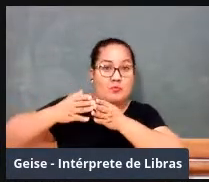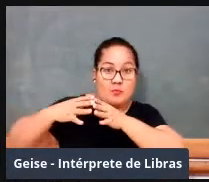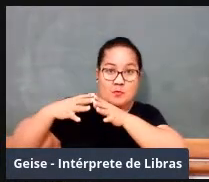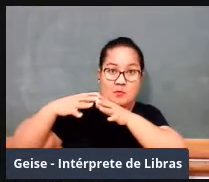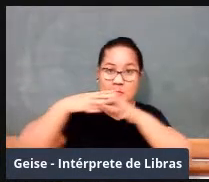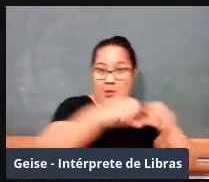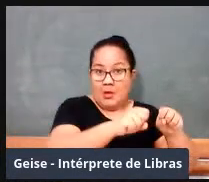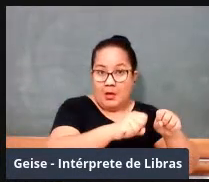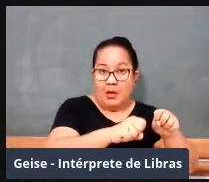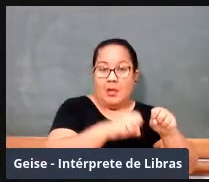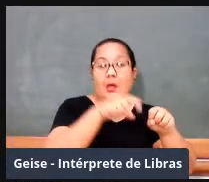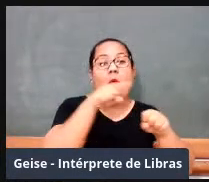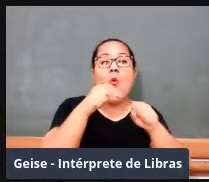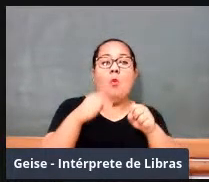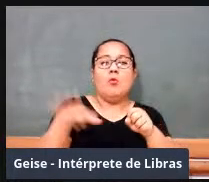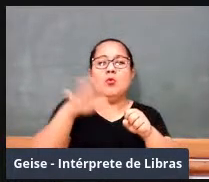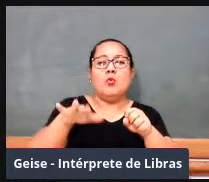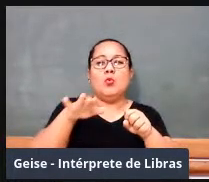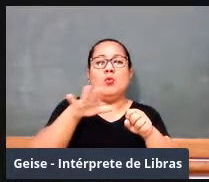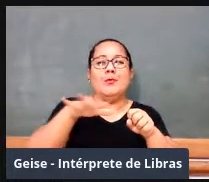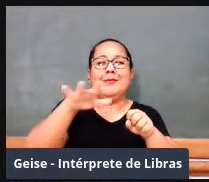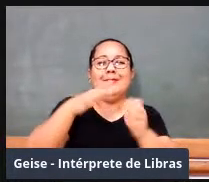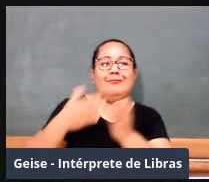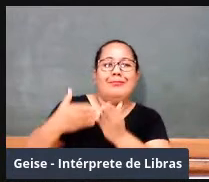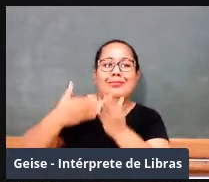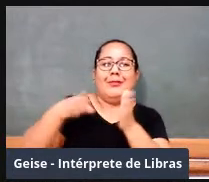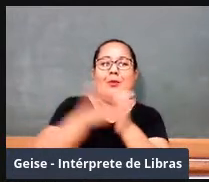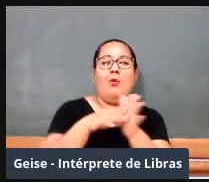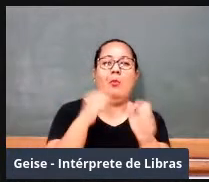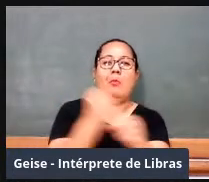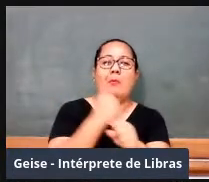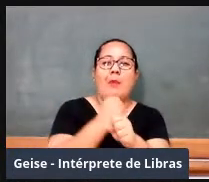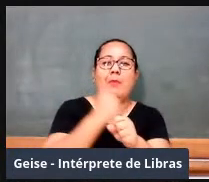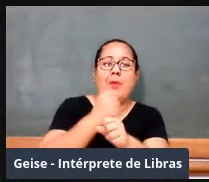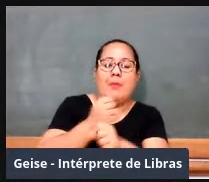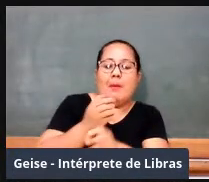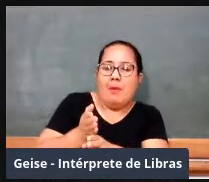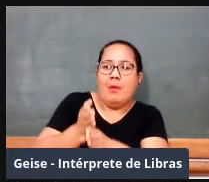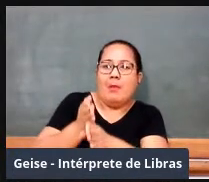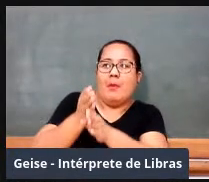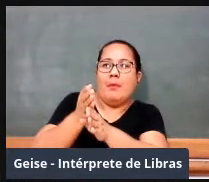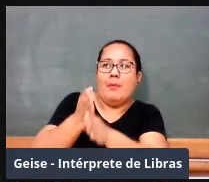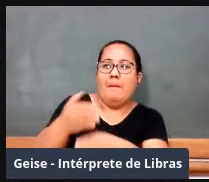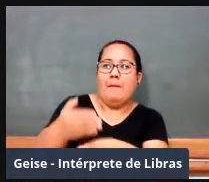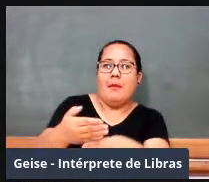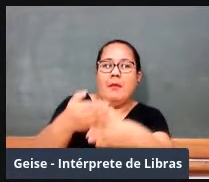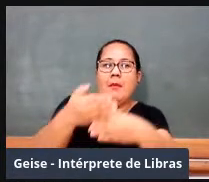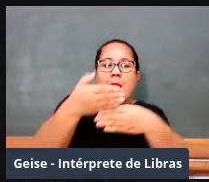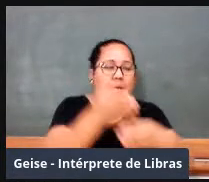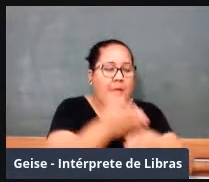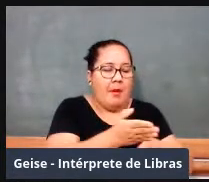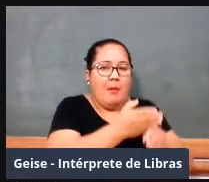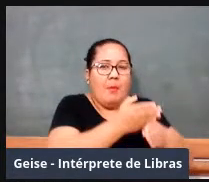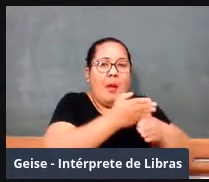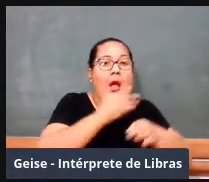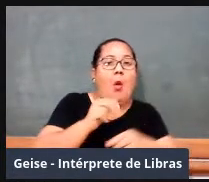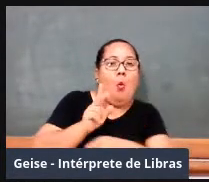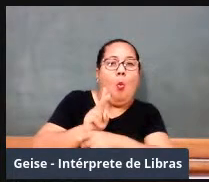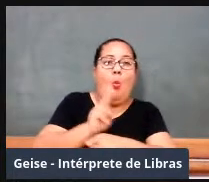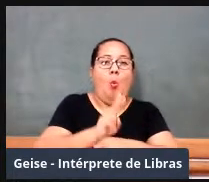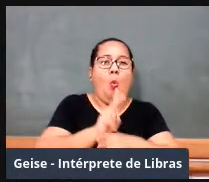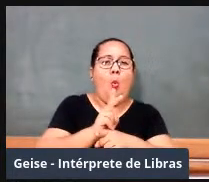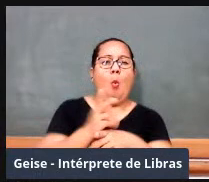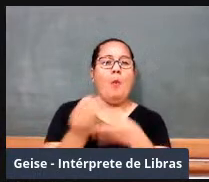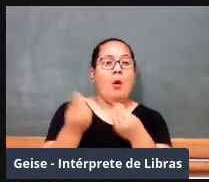de construção dos fortes, mas, quando eles chegam aqui, é preciso mão de obra para a